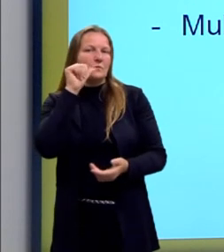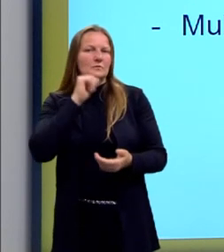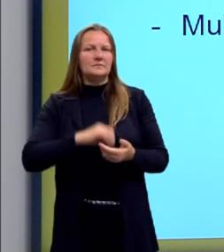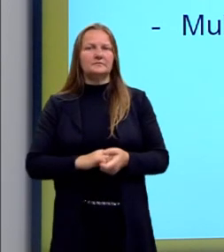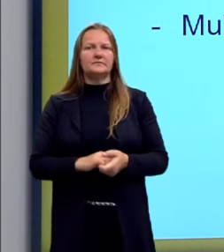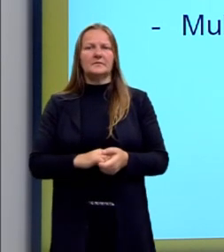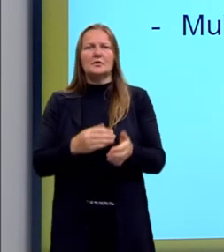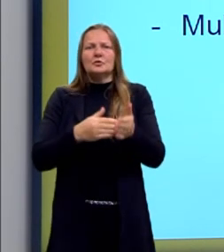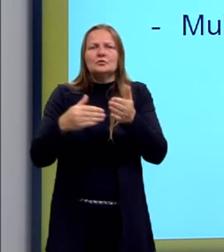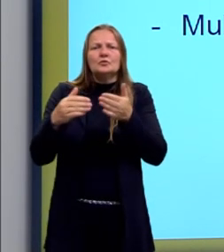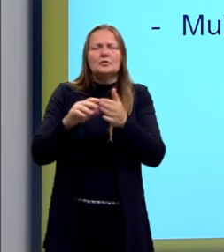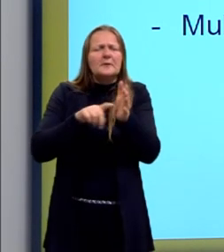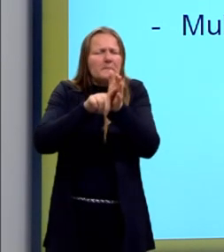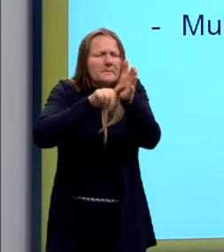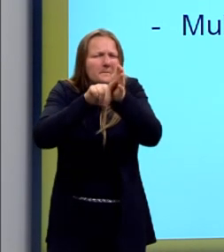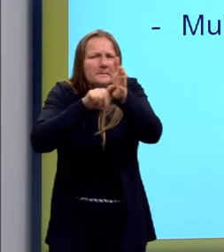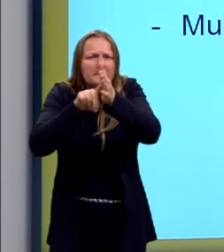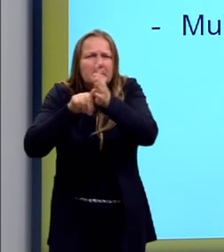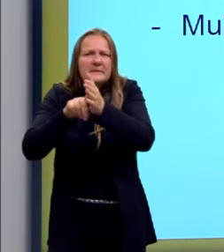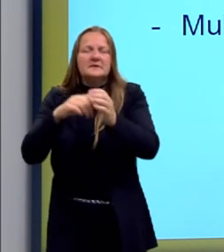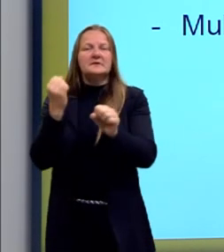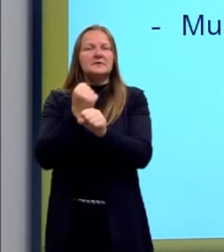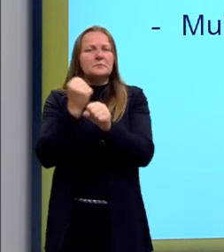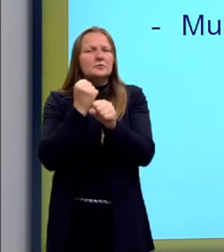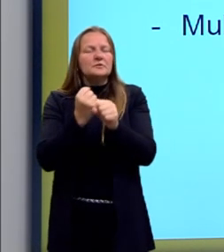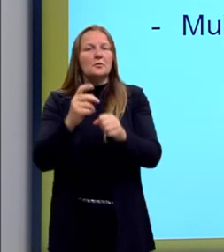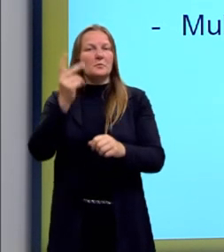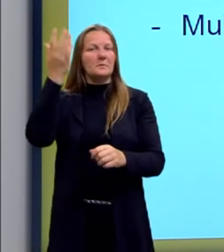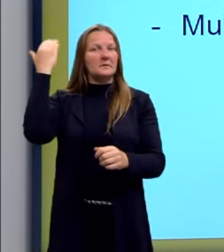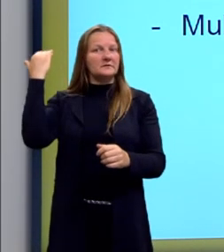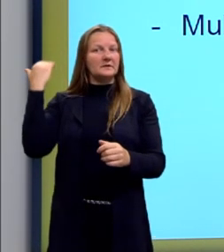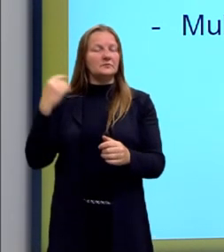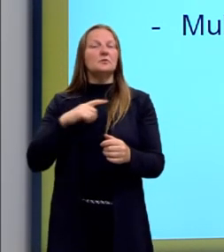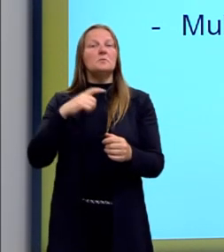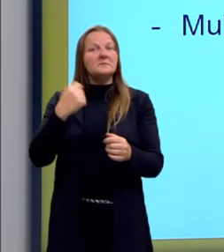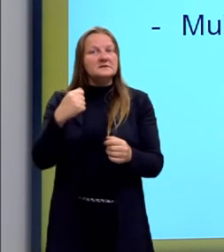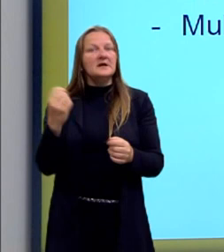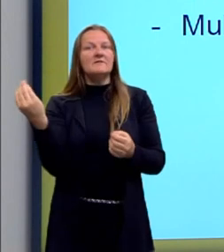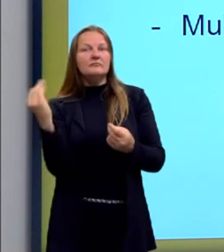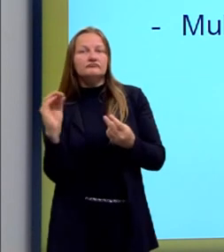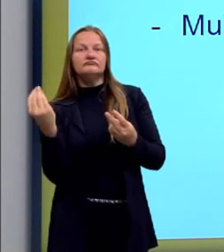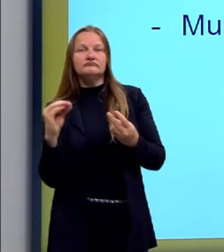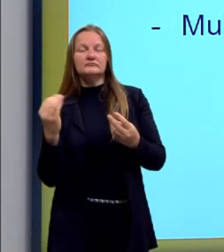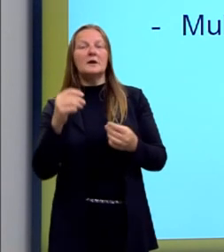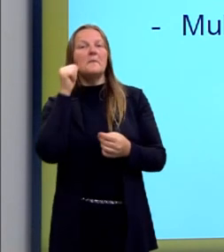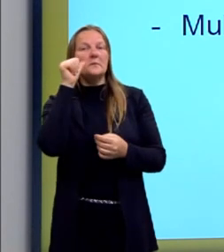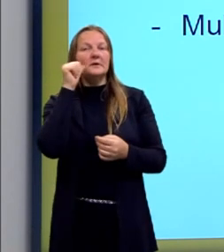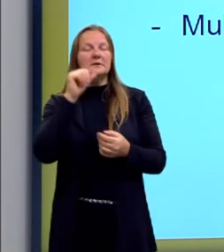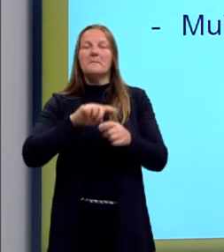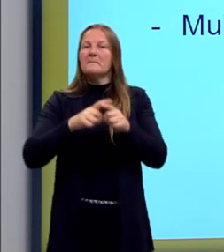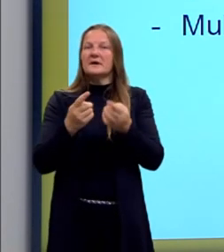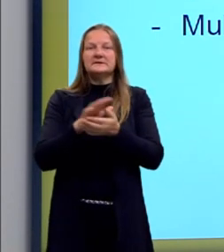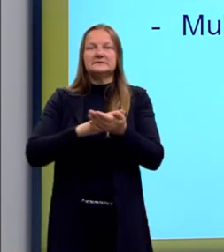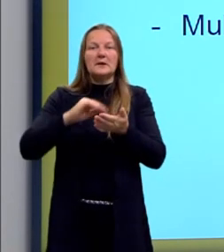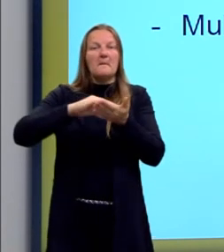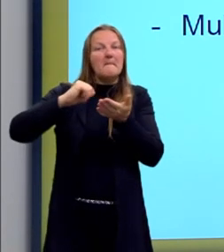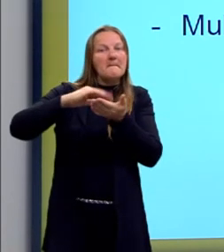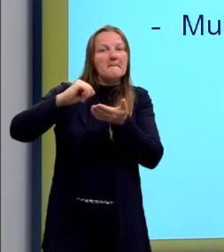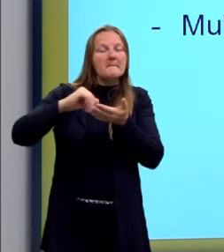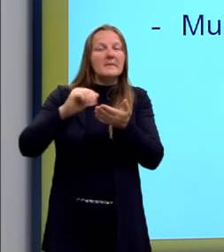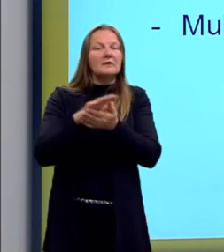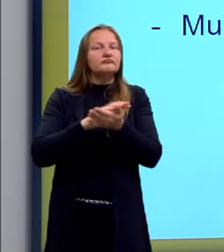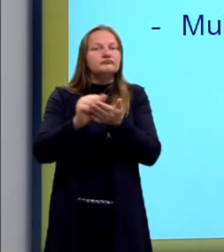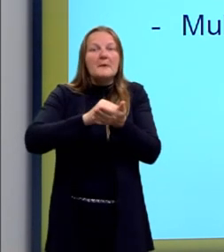toda pesquisa, toda produção sobre o passado, deveria falar sobre as mulheres. Mas como tinha esse